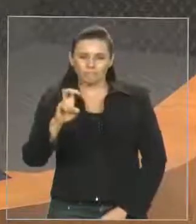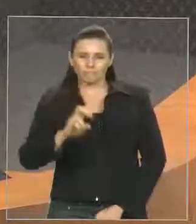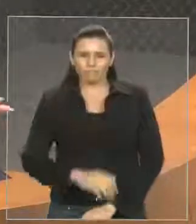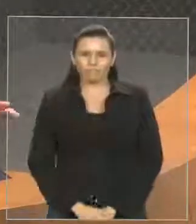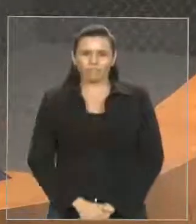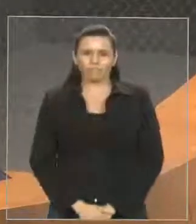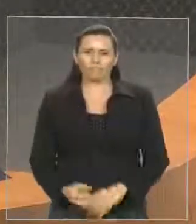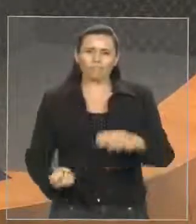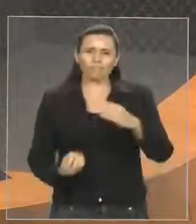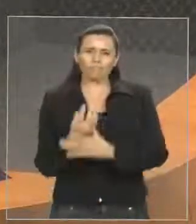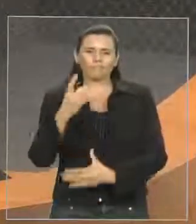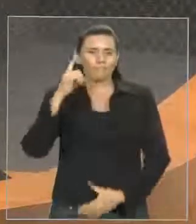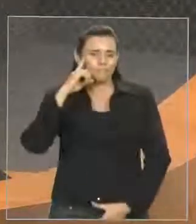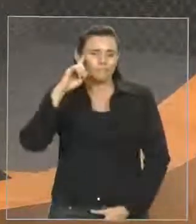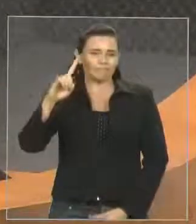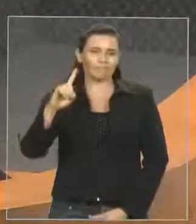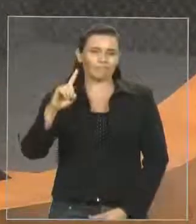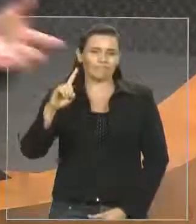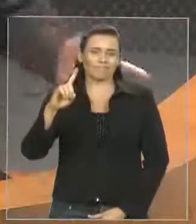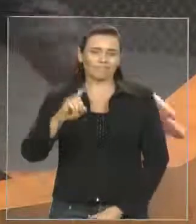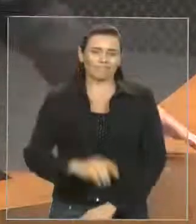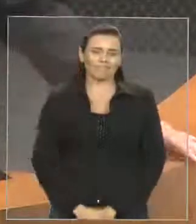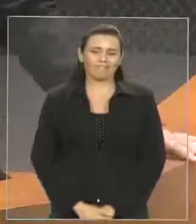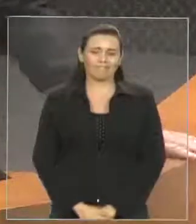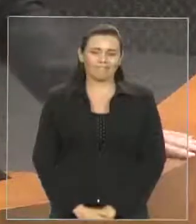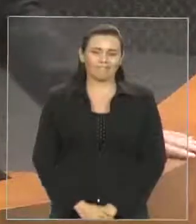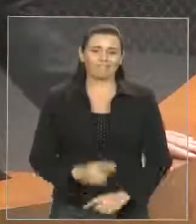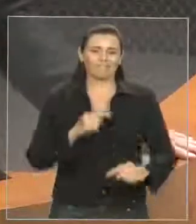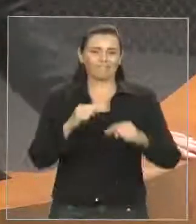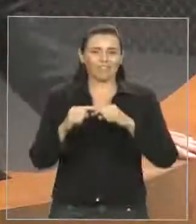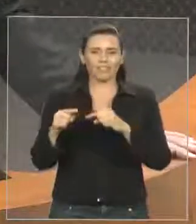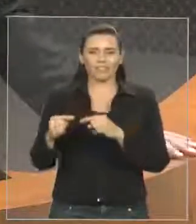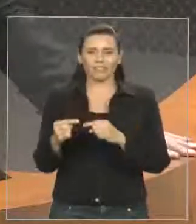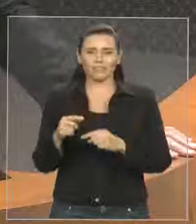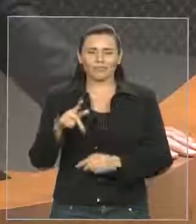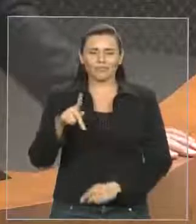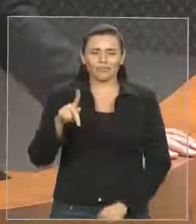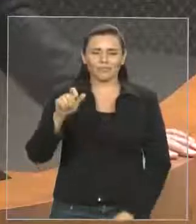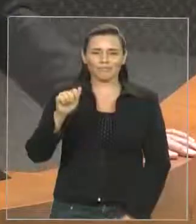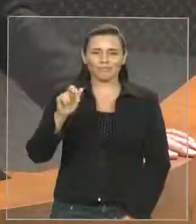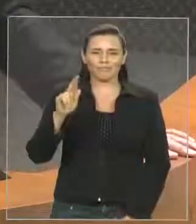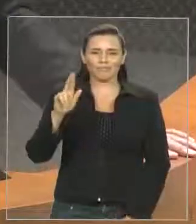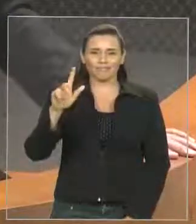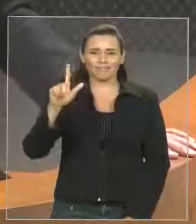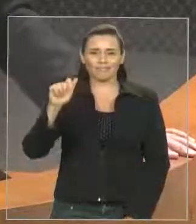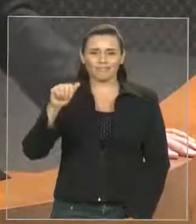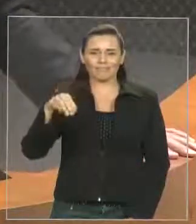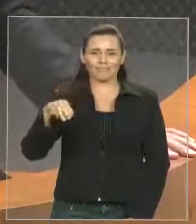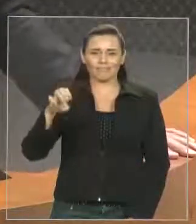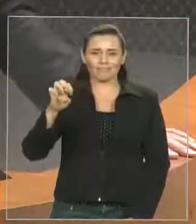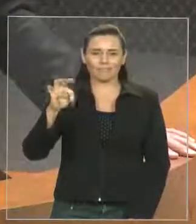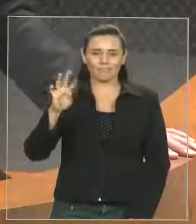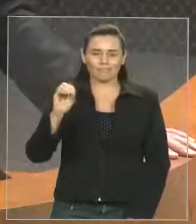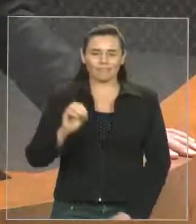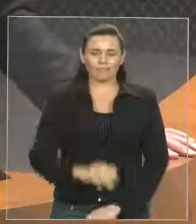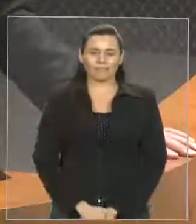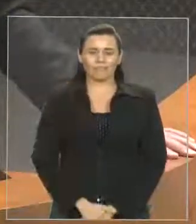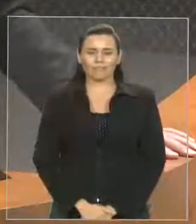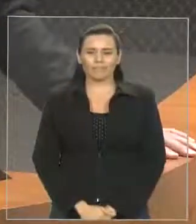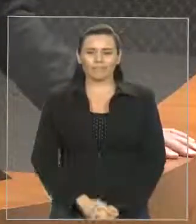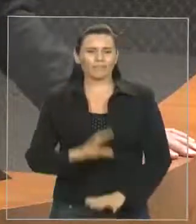Mas eu digo a vocês que quase todos nós íamos deixar despercebido o registro da nossa data.